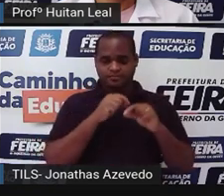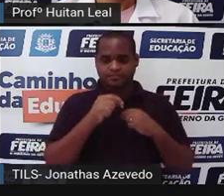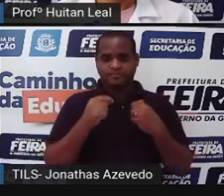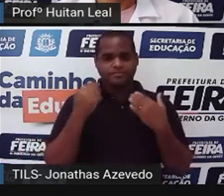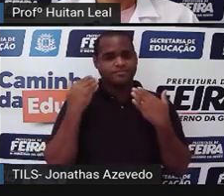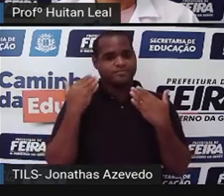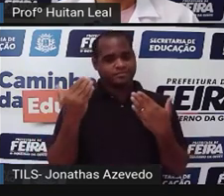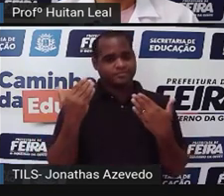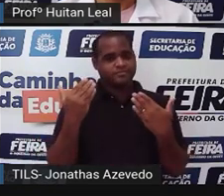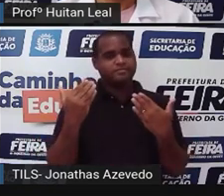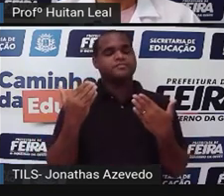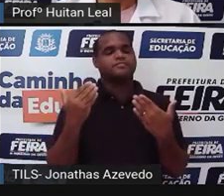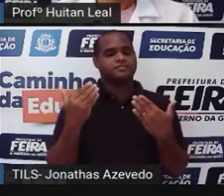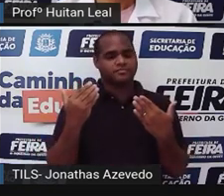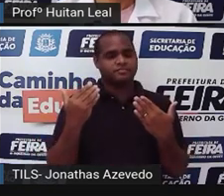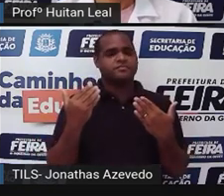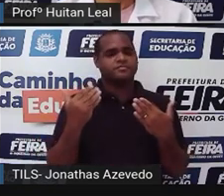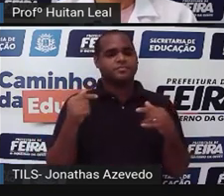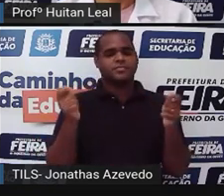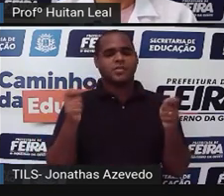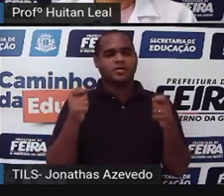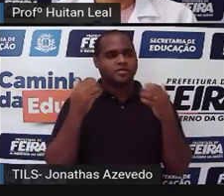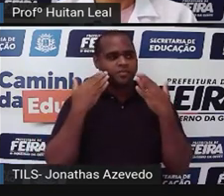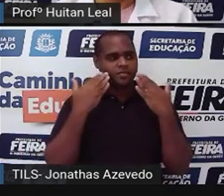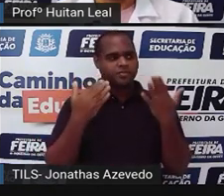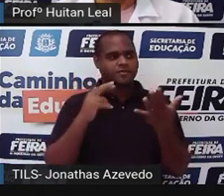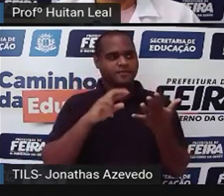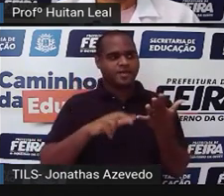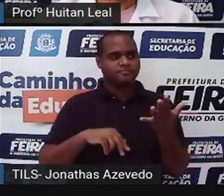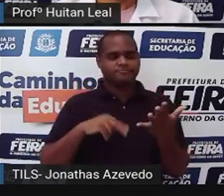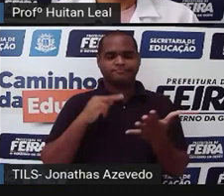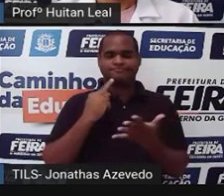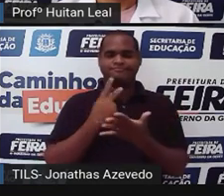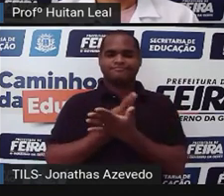a ele, pois me mostrou os meus defeitos.